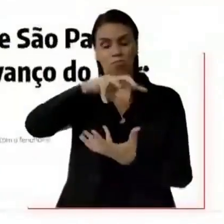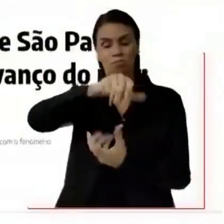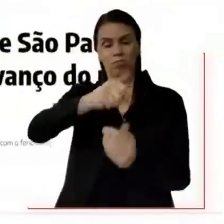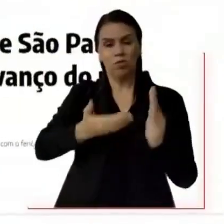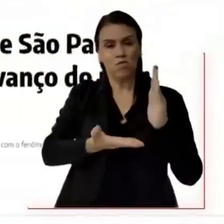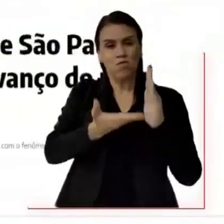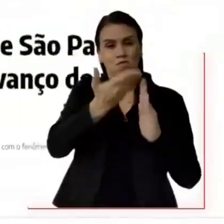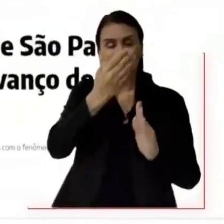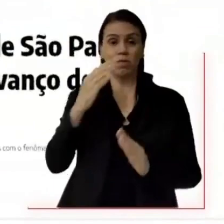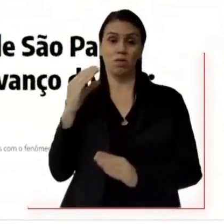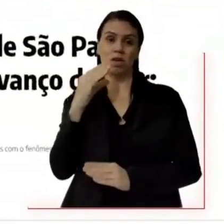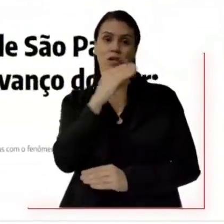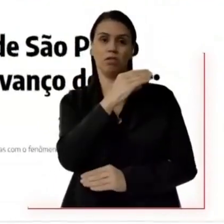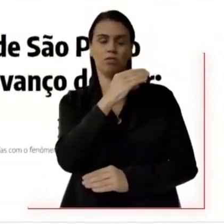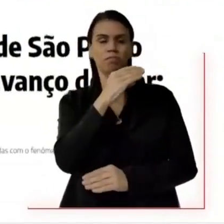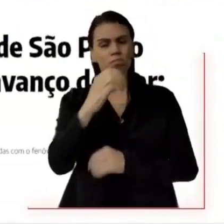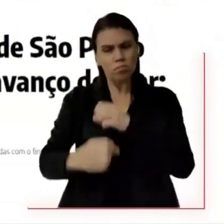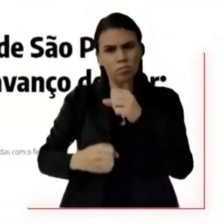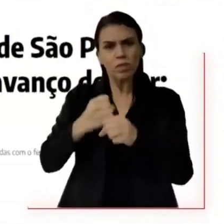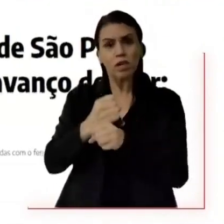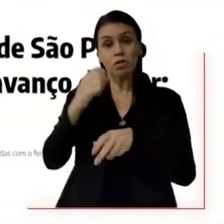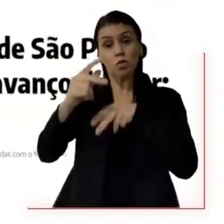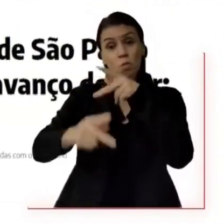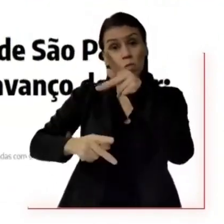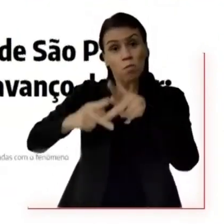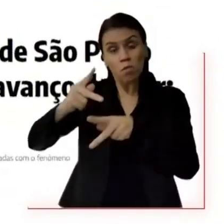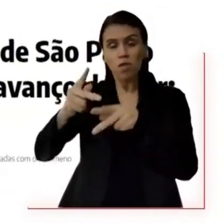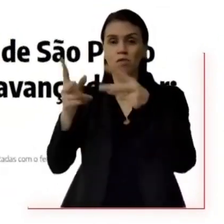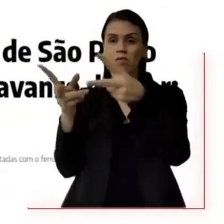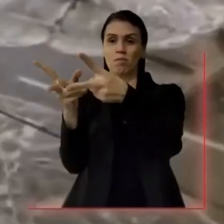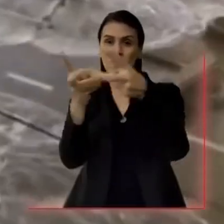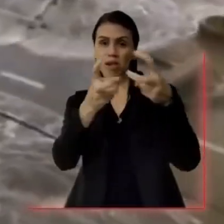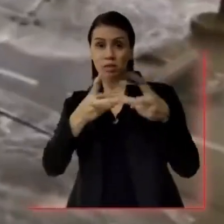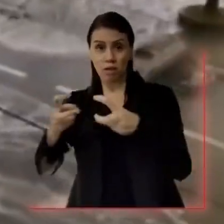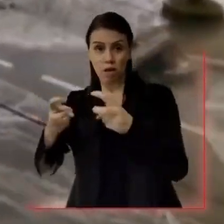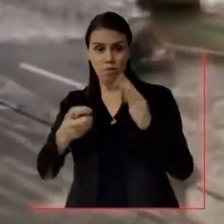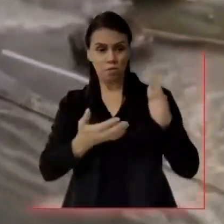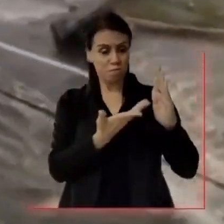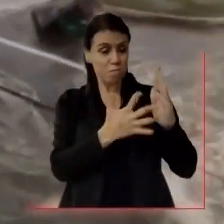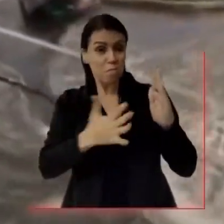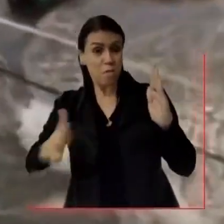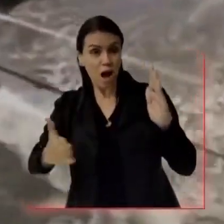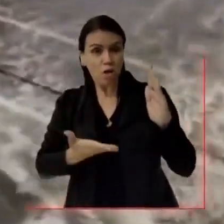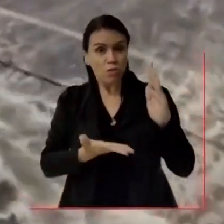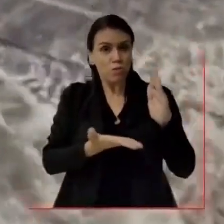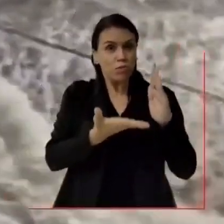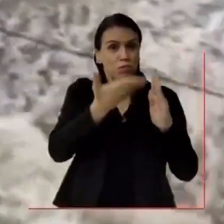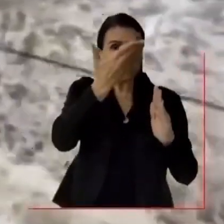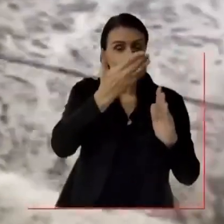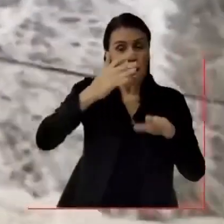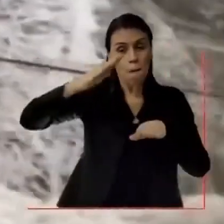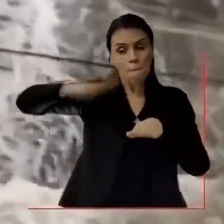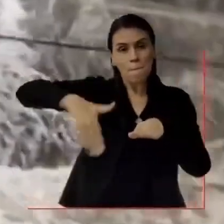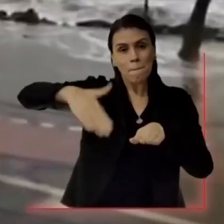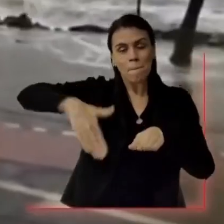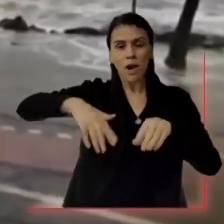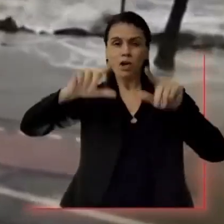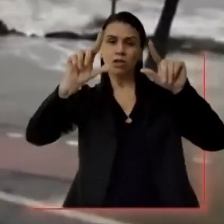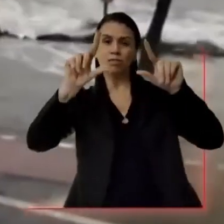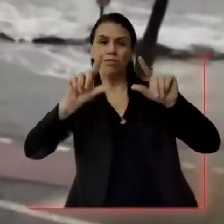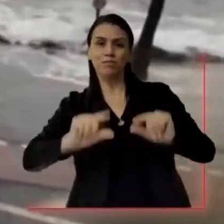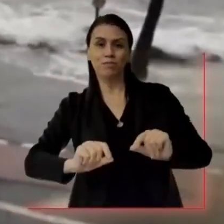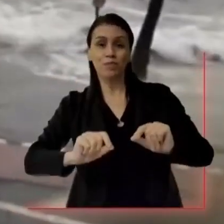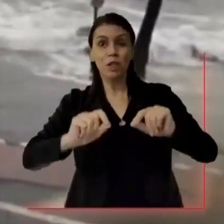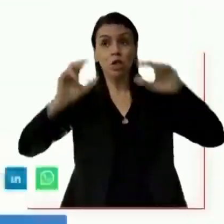ano isso pode ser cada vez mais percebido pela nossa população, na elevação do nível do mar e diminuição das nossas praias, nas